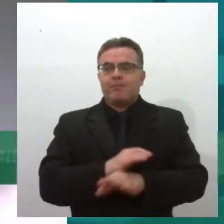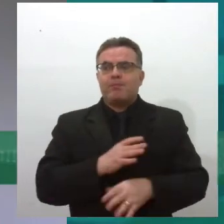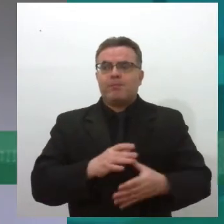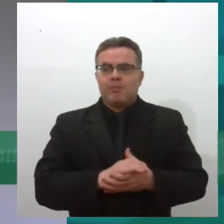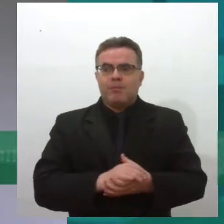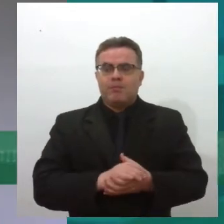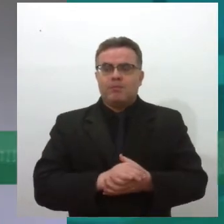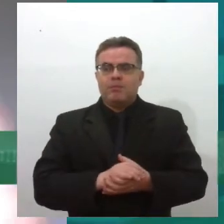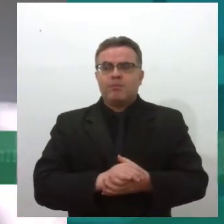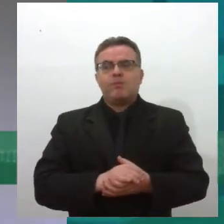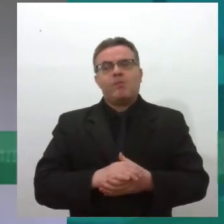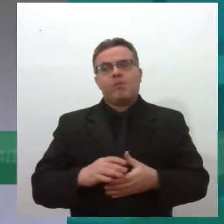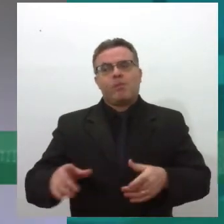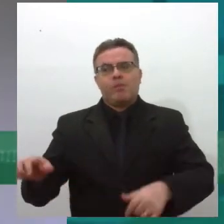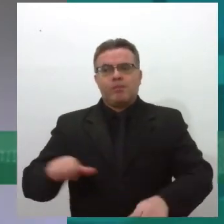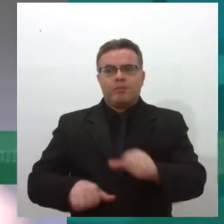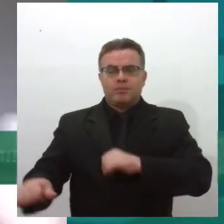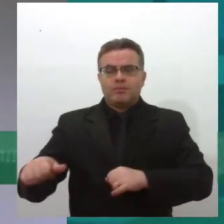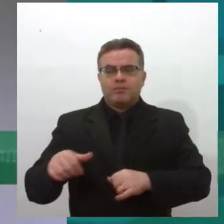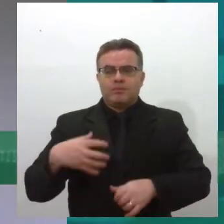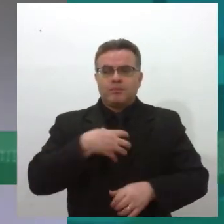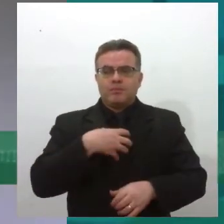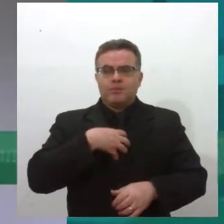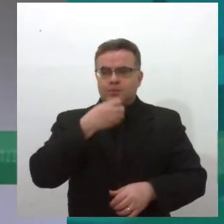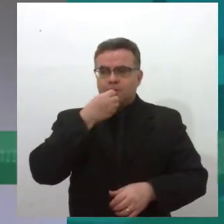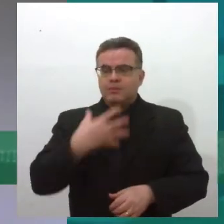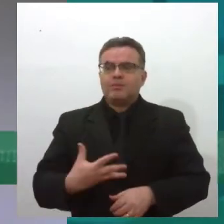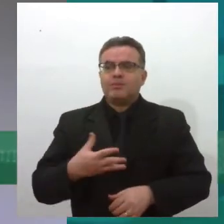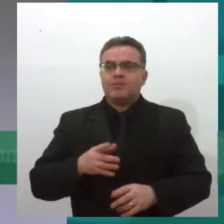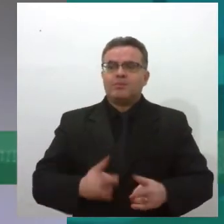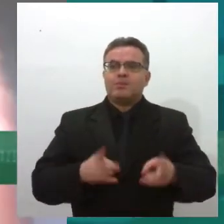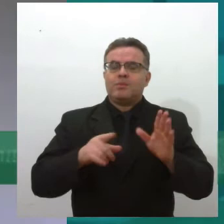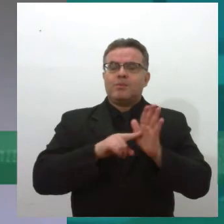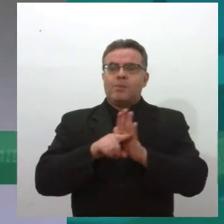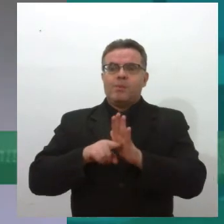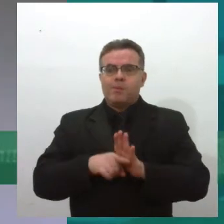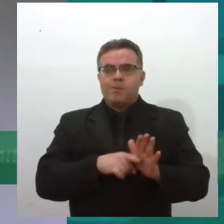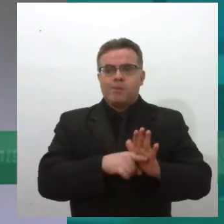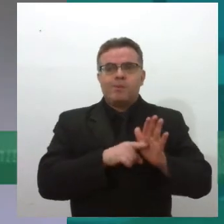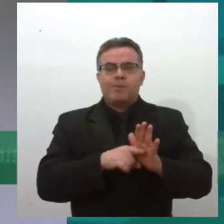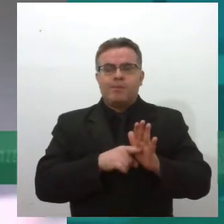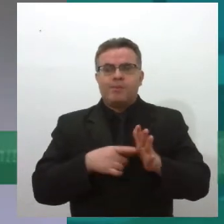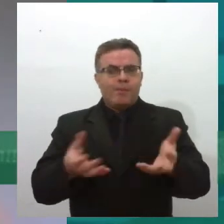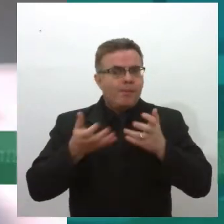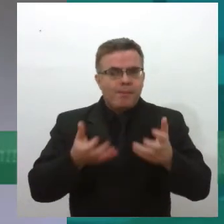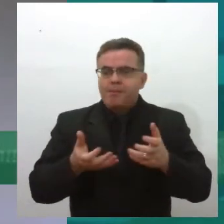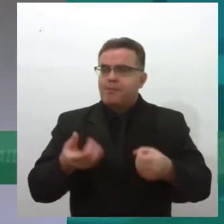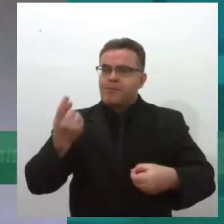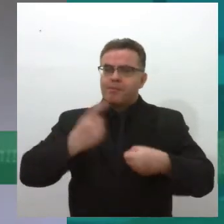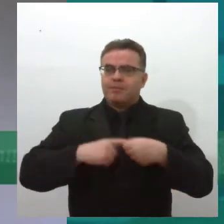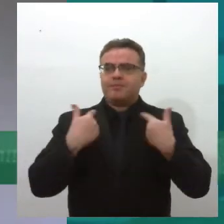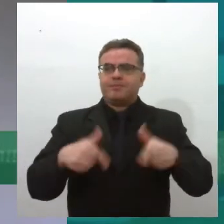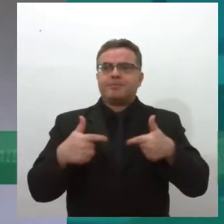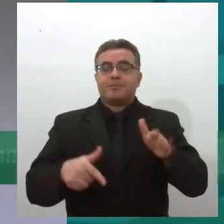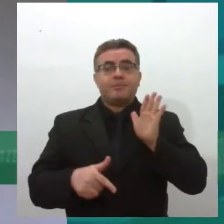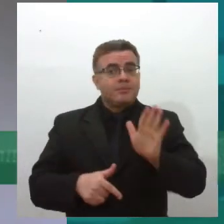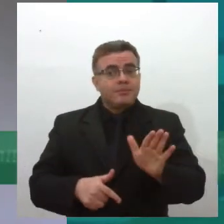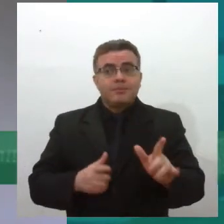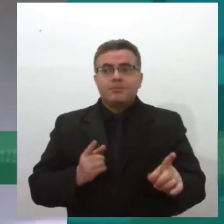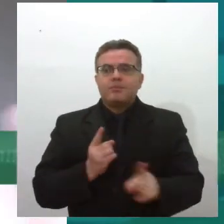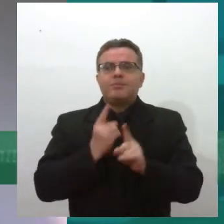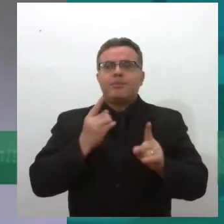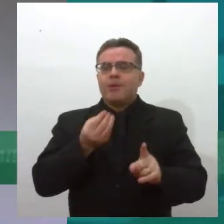elas fazem o transplante e se sentem bem pela pesquisa que a gente fez, querem retornar ao trabalho, mas não encontram essa